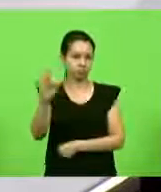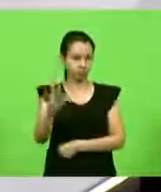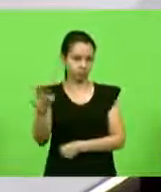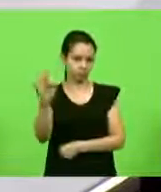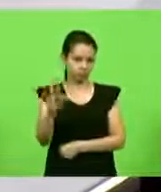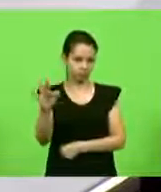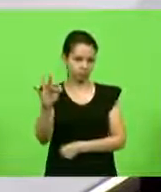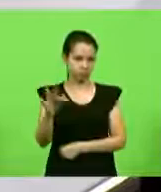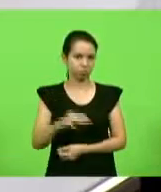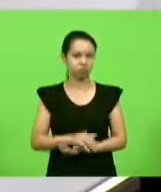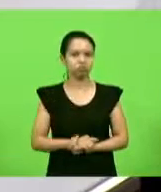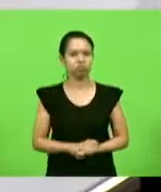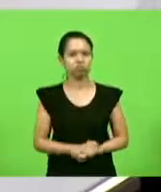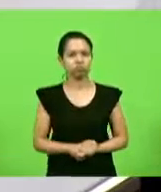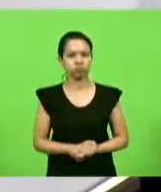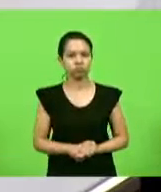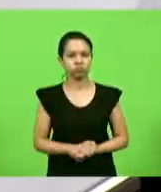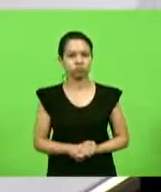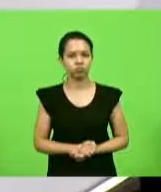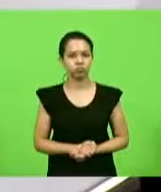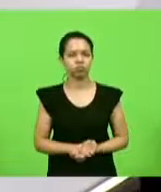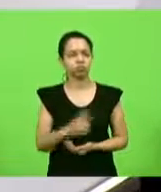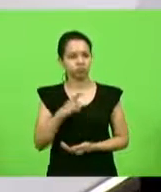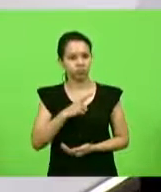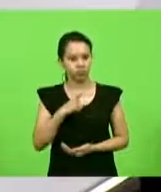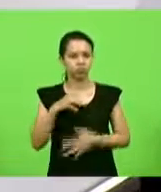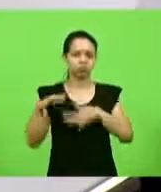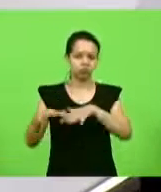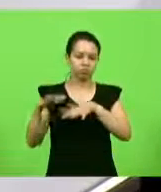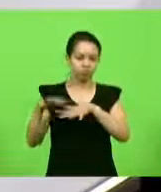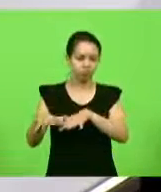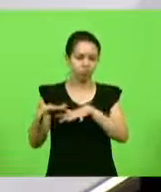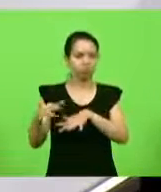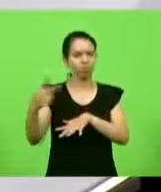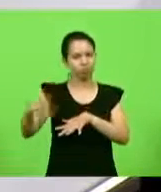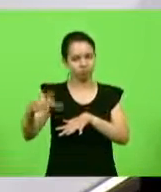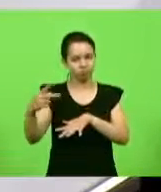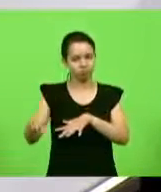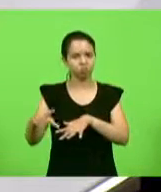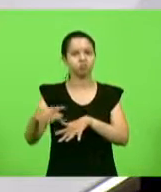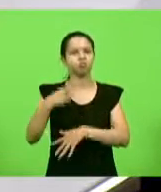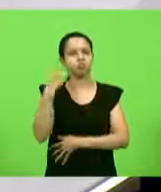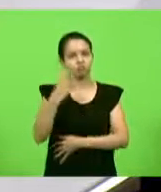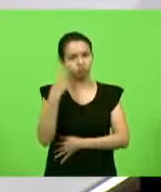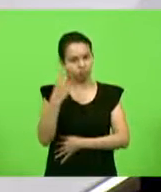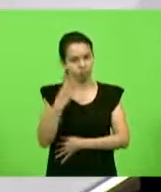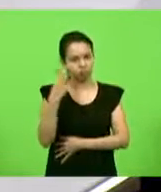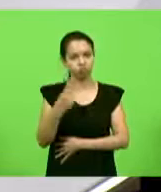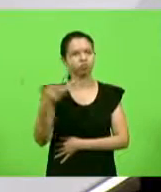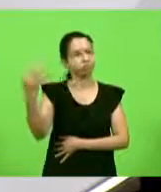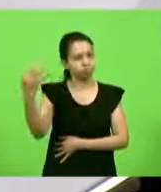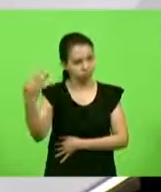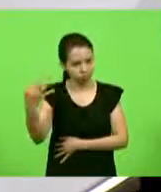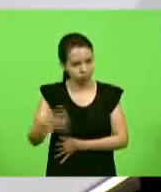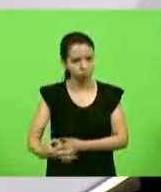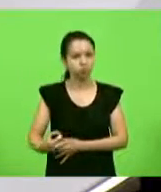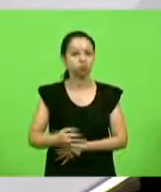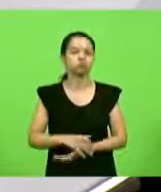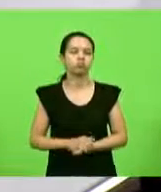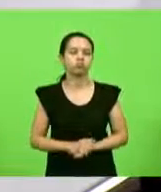e houve um movimento dos parlamentares justo e meritório, definindo,